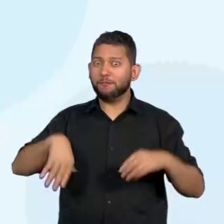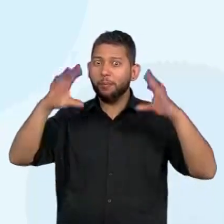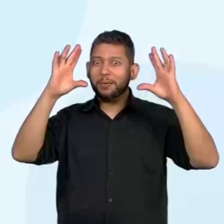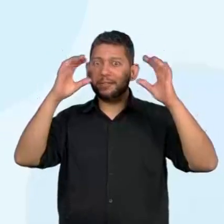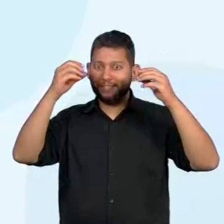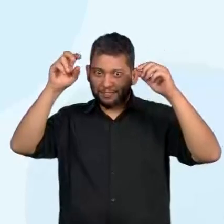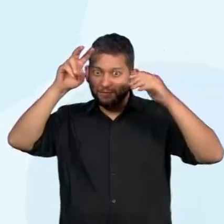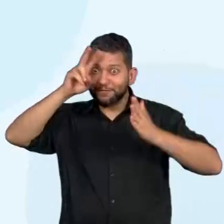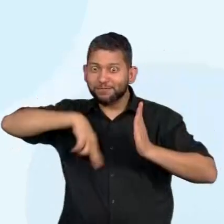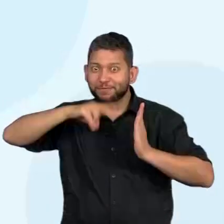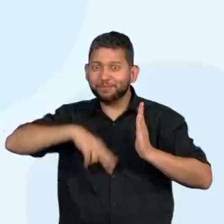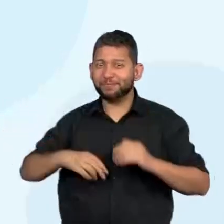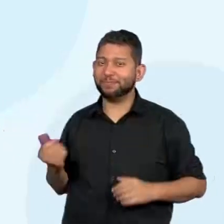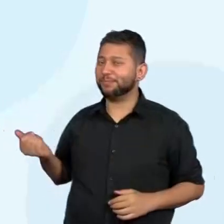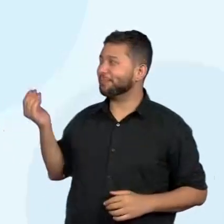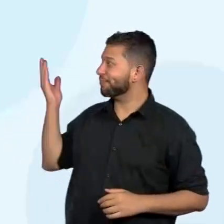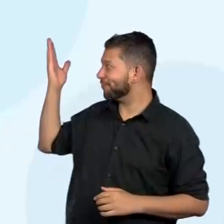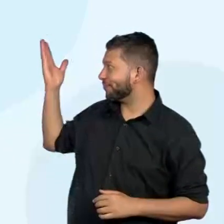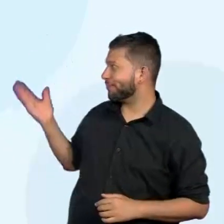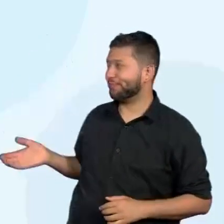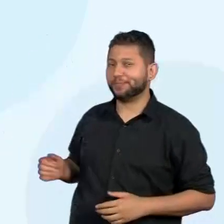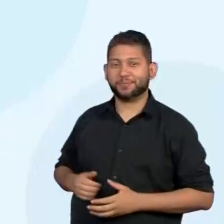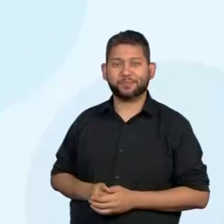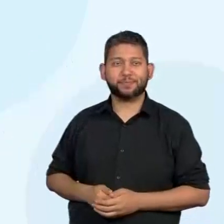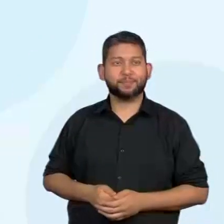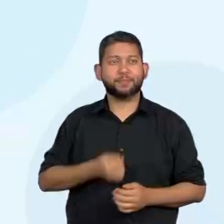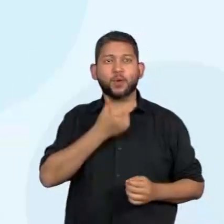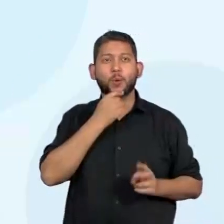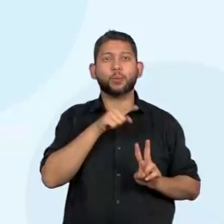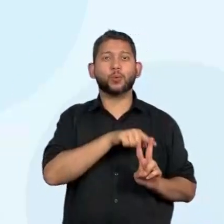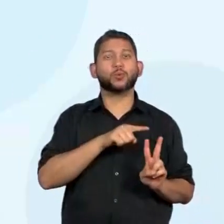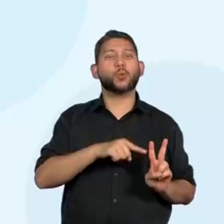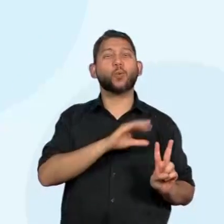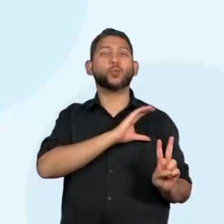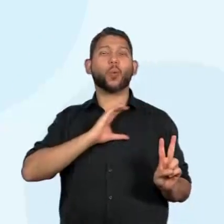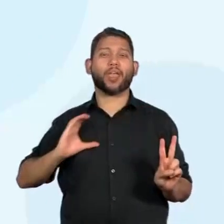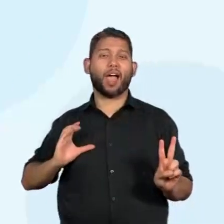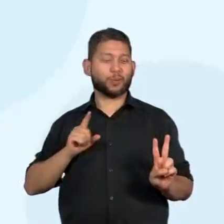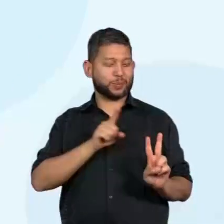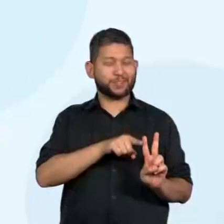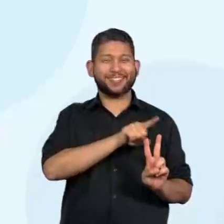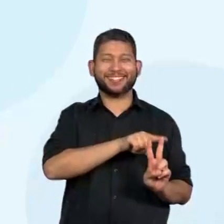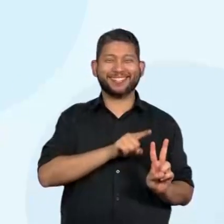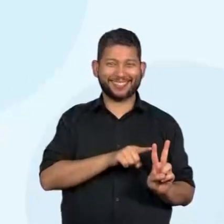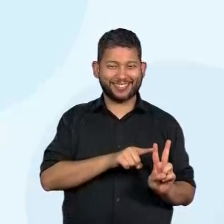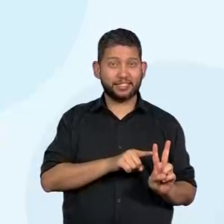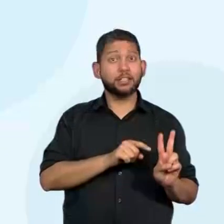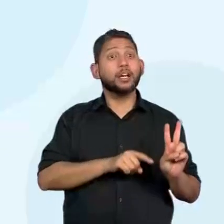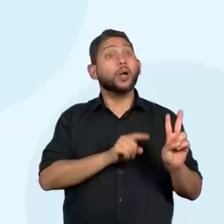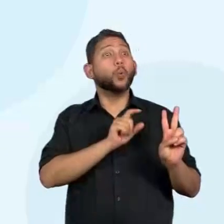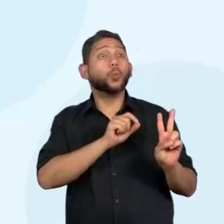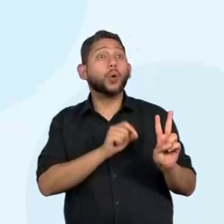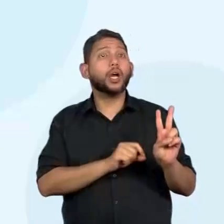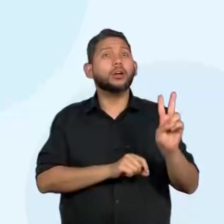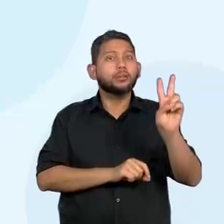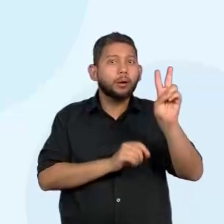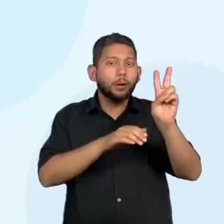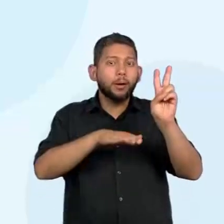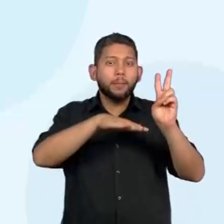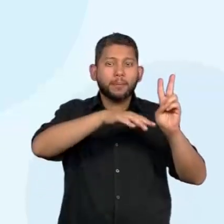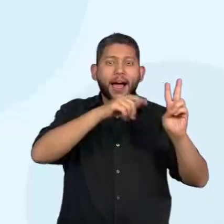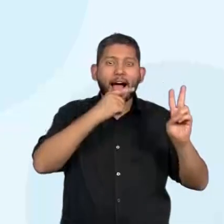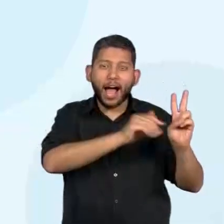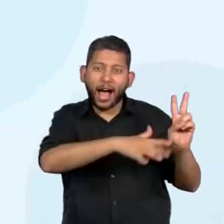Vamos sim. Então, vamos lá. Os cunhados Luiz Lenz e César Gimeno estavam mergulhando na costa da